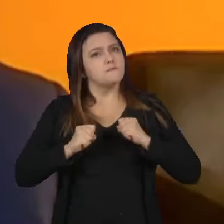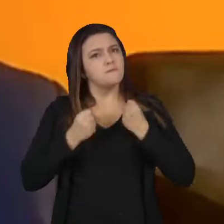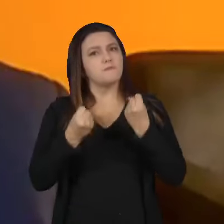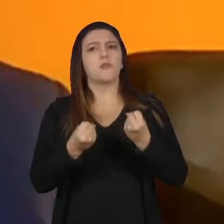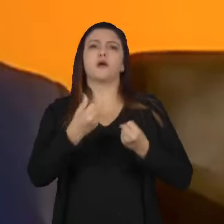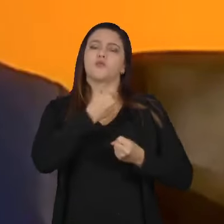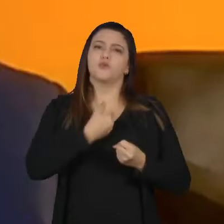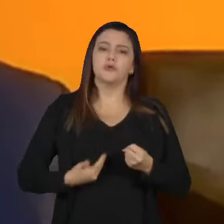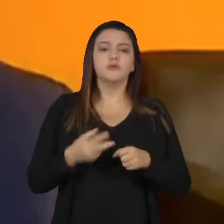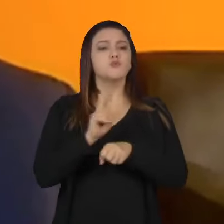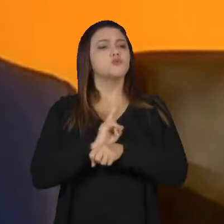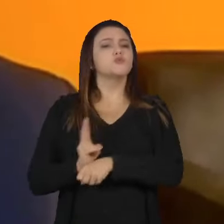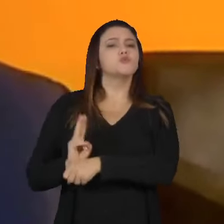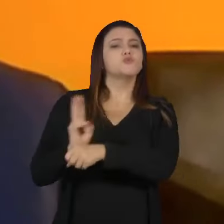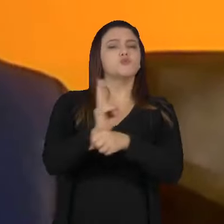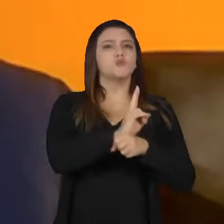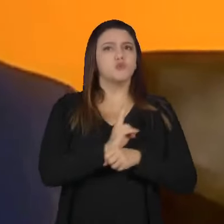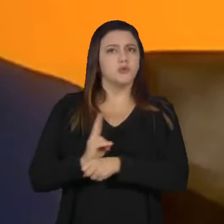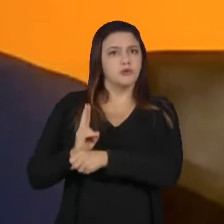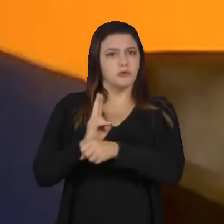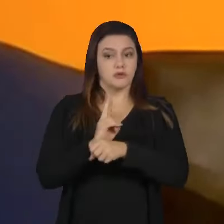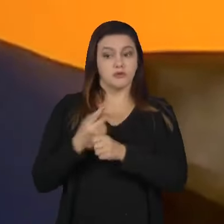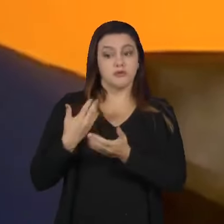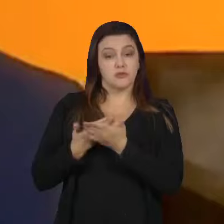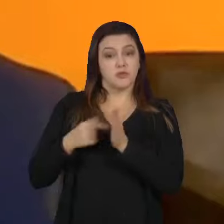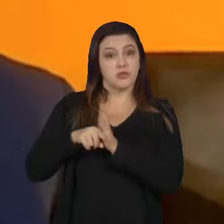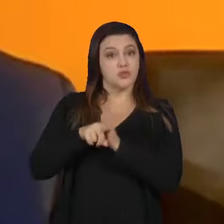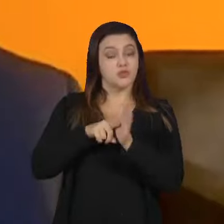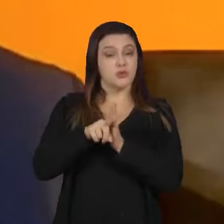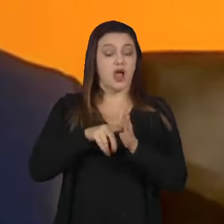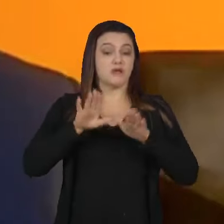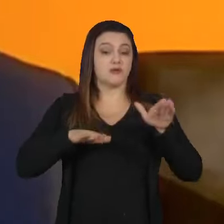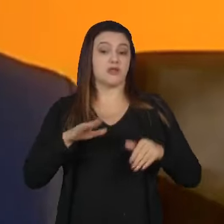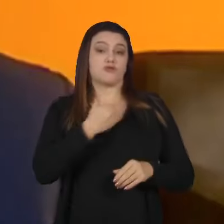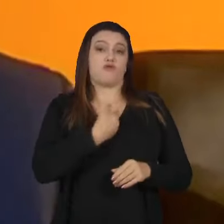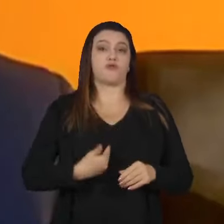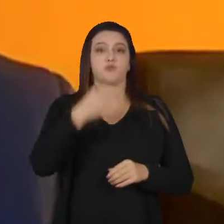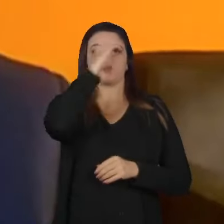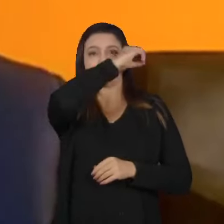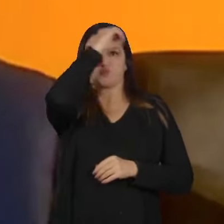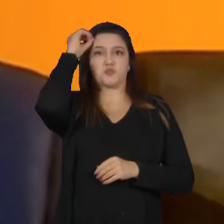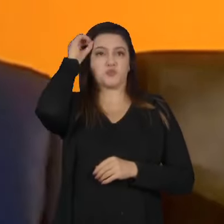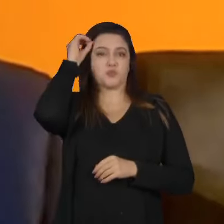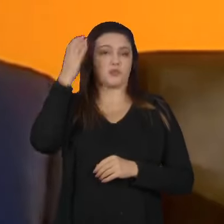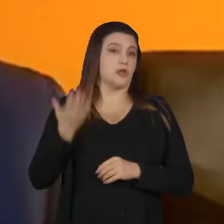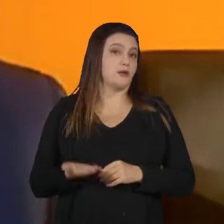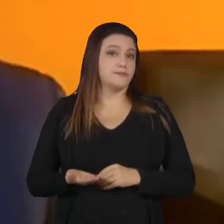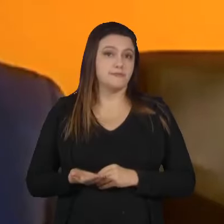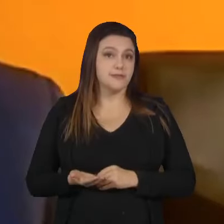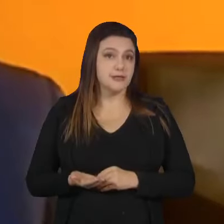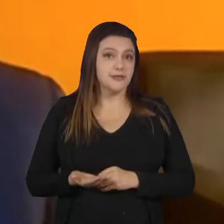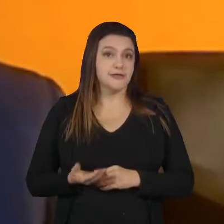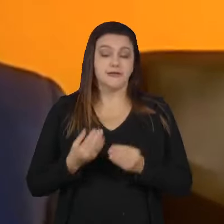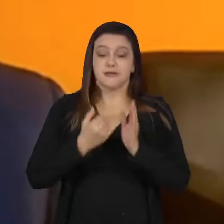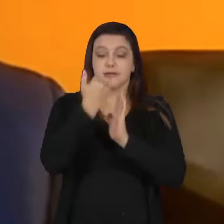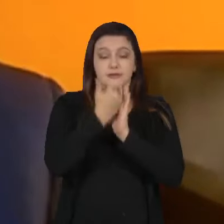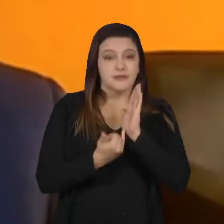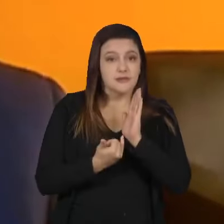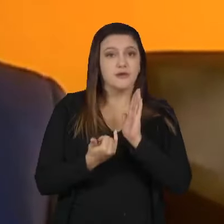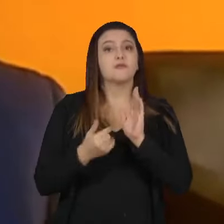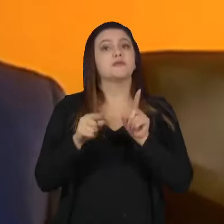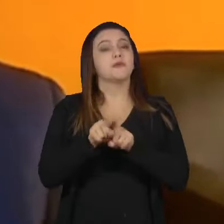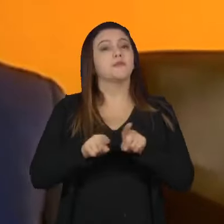fiscalizar e tudo mais. Se não fossem esses estudos feitos, talvez o governo nem soubesse exatamente a dimensão da isenção